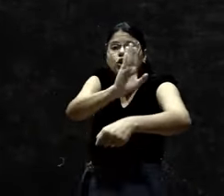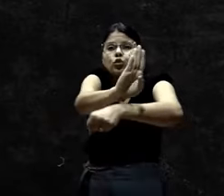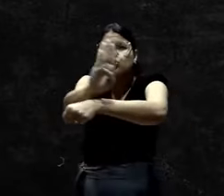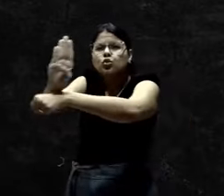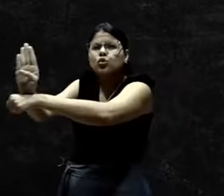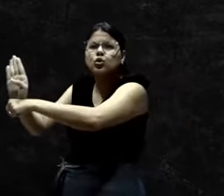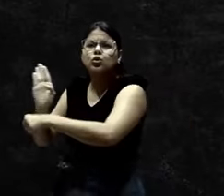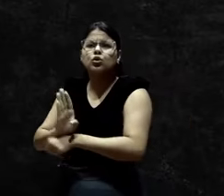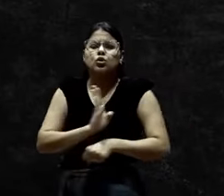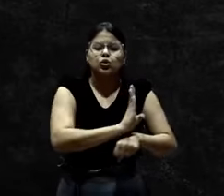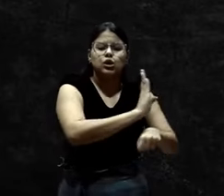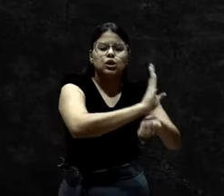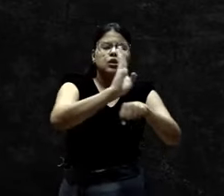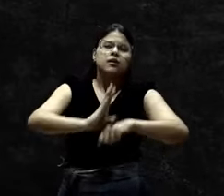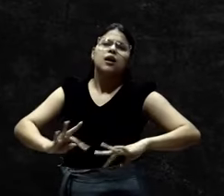Versículo 9.